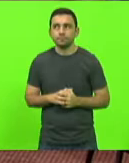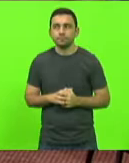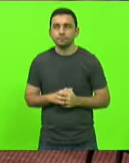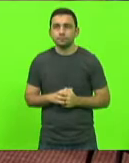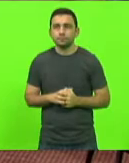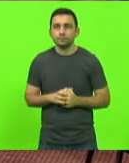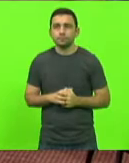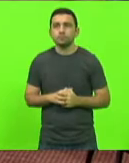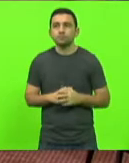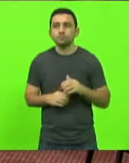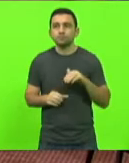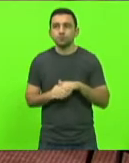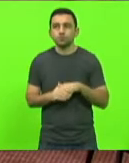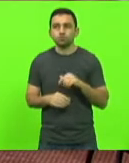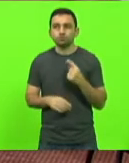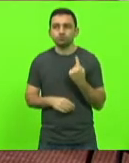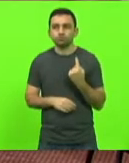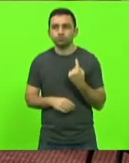Voto 1.